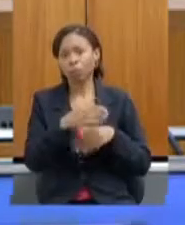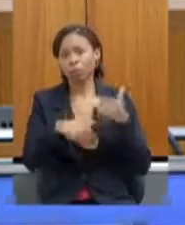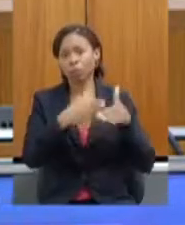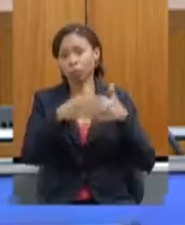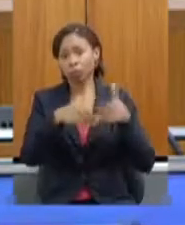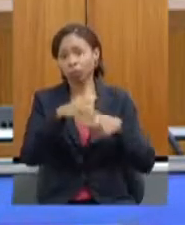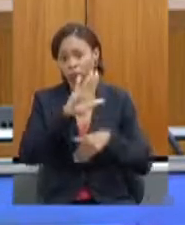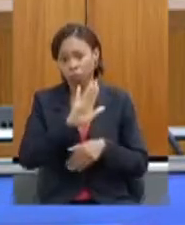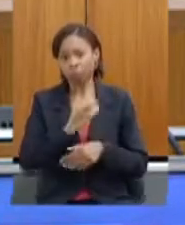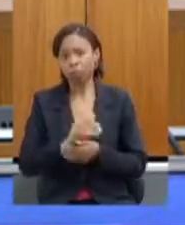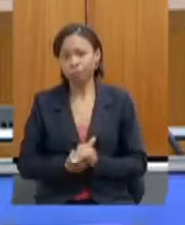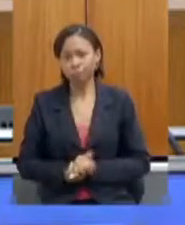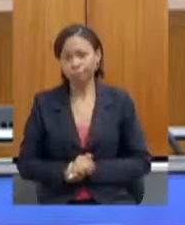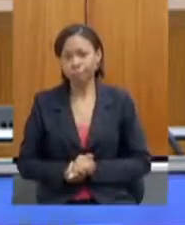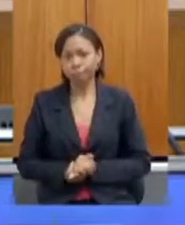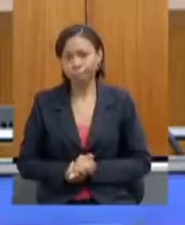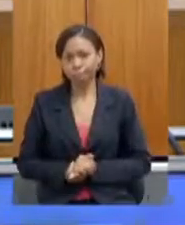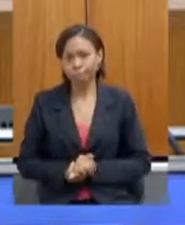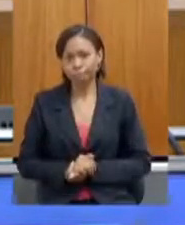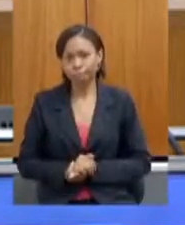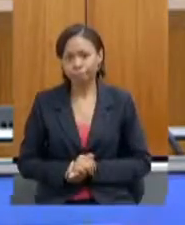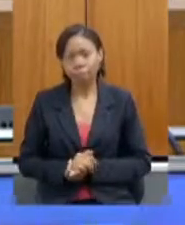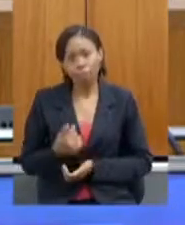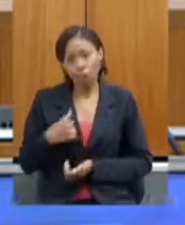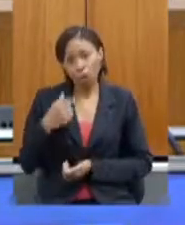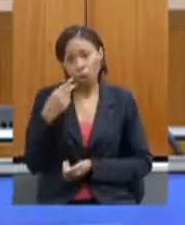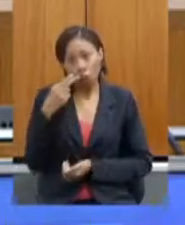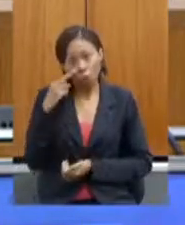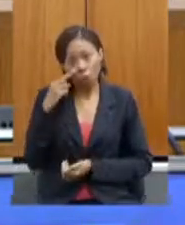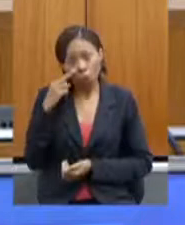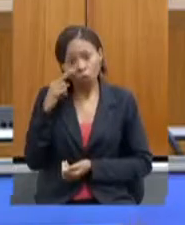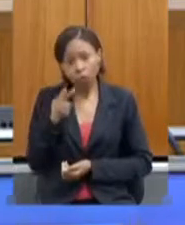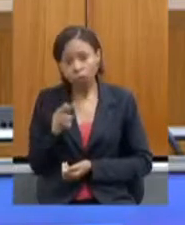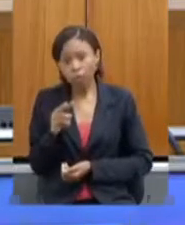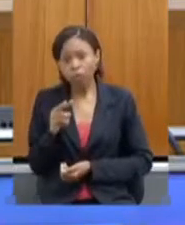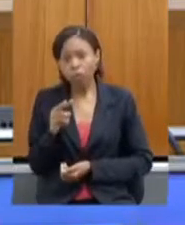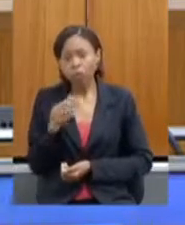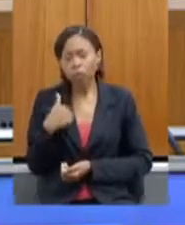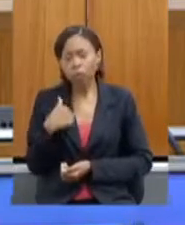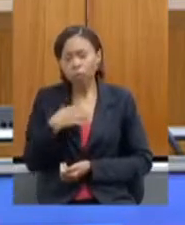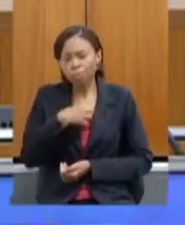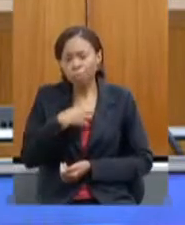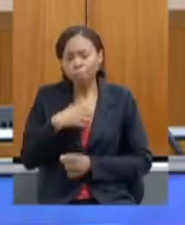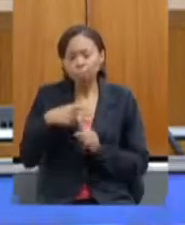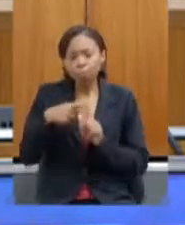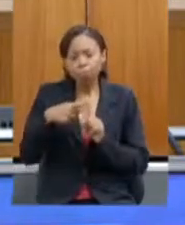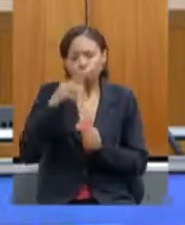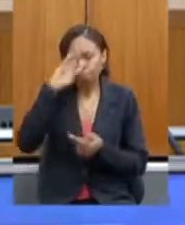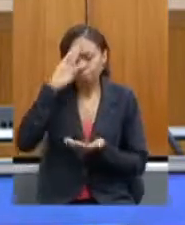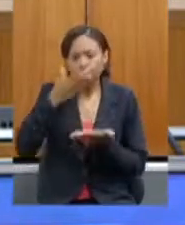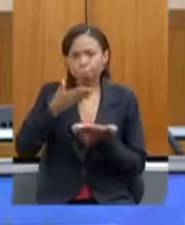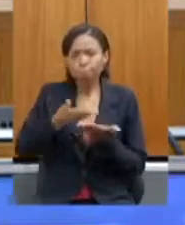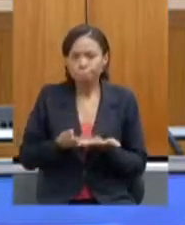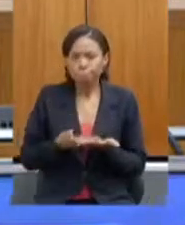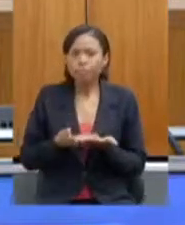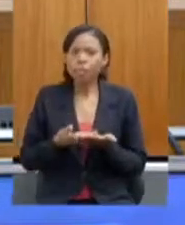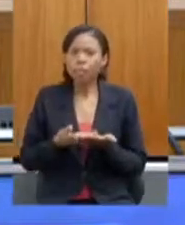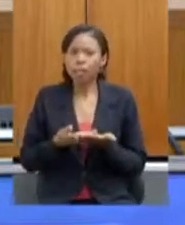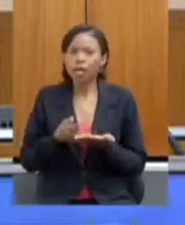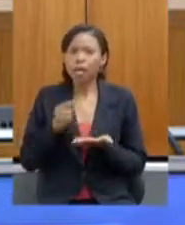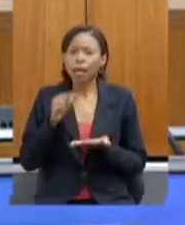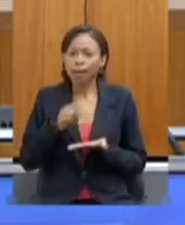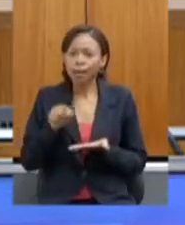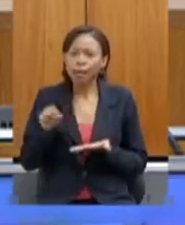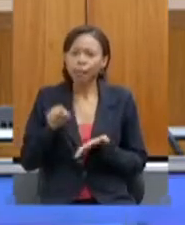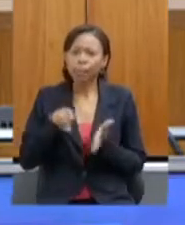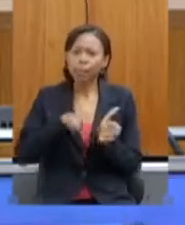então deputado eu vejo com muito otimismo e muita confiança esses estudos que estão sendo feitos para